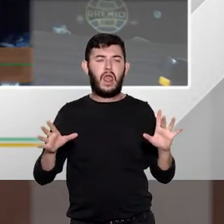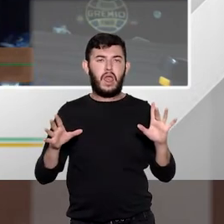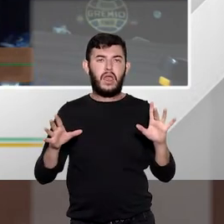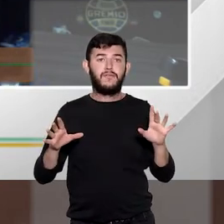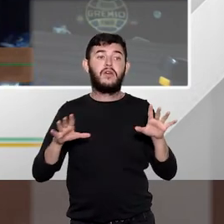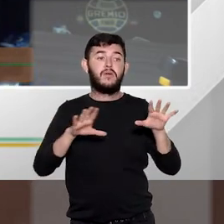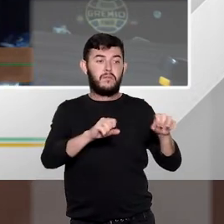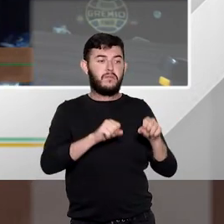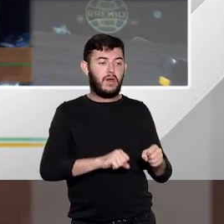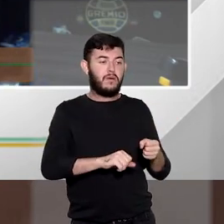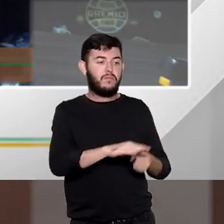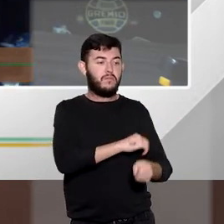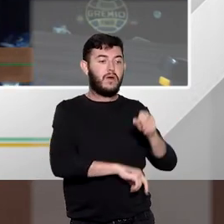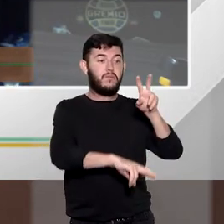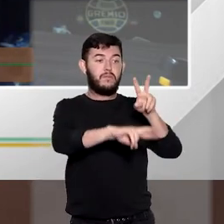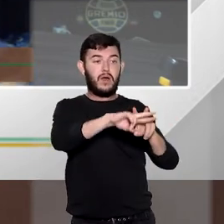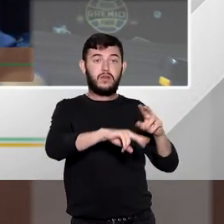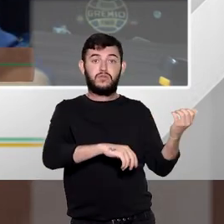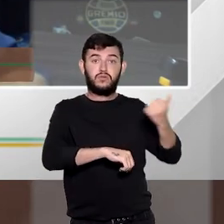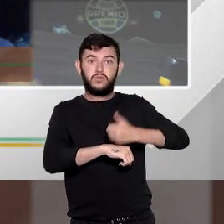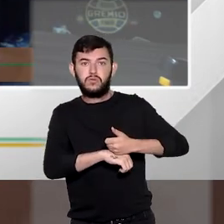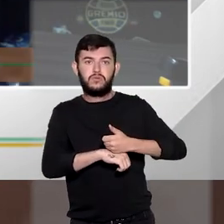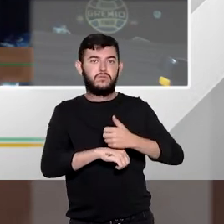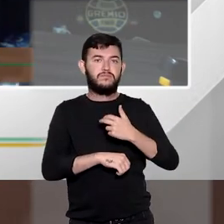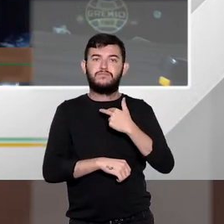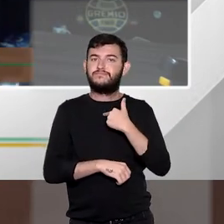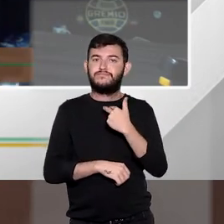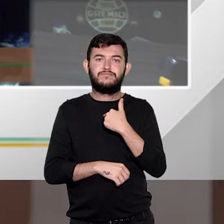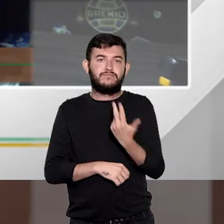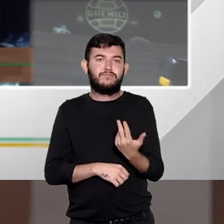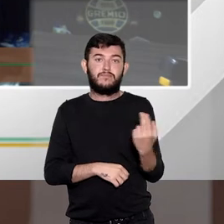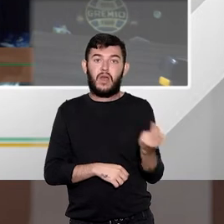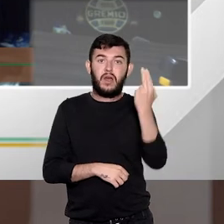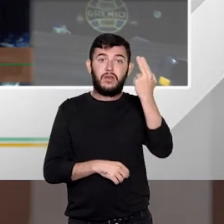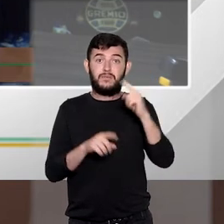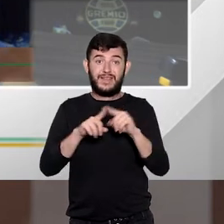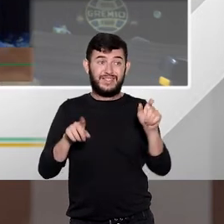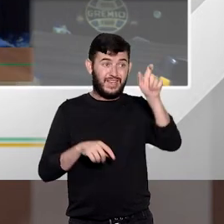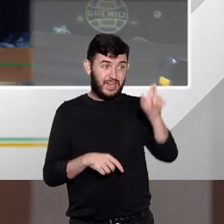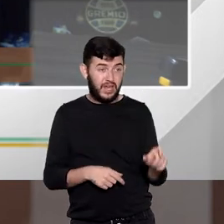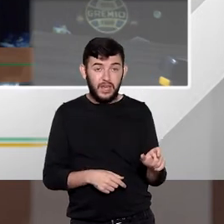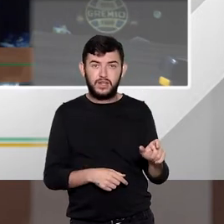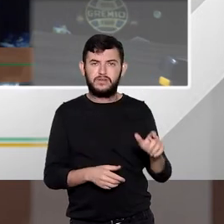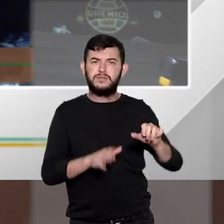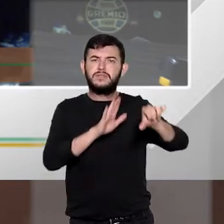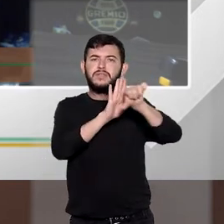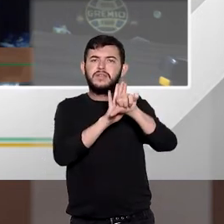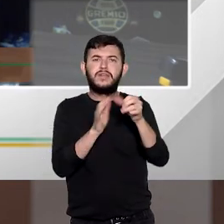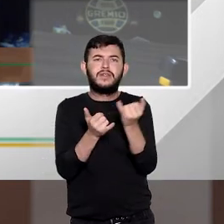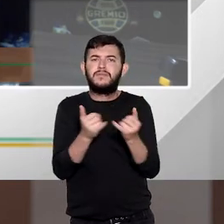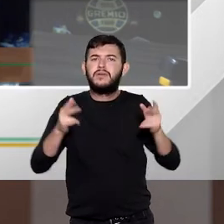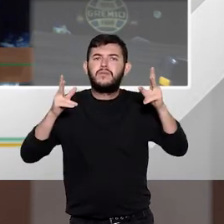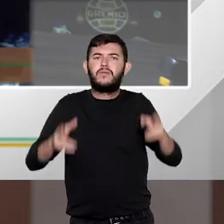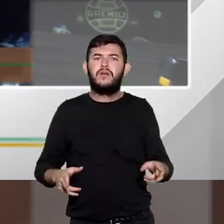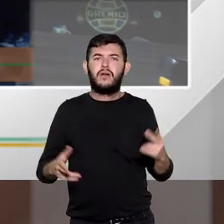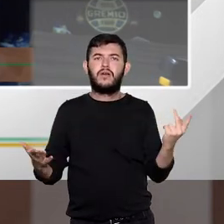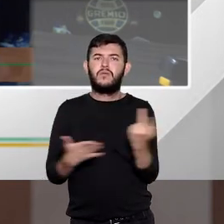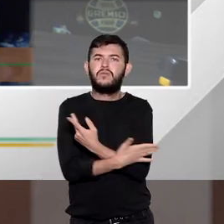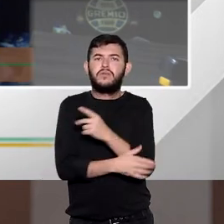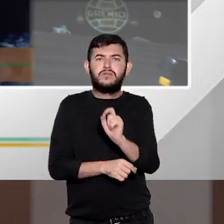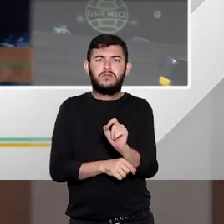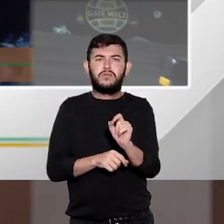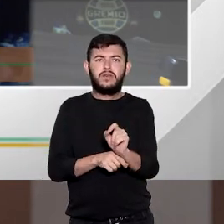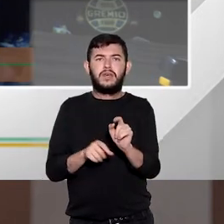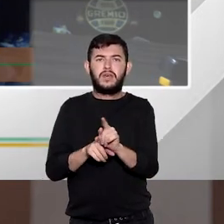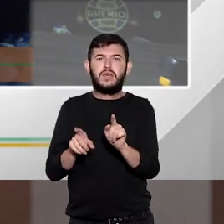for reincidente mas não pela prática do mesmo crime um reincidente genérico por exemplo